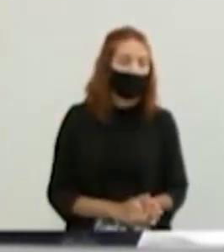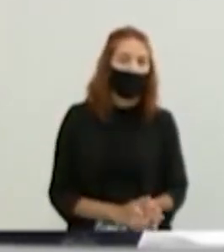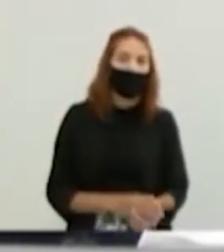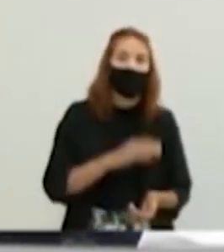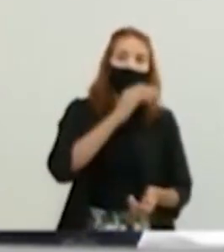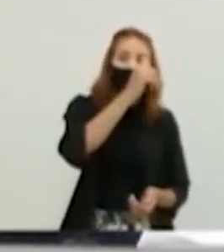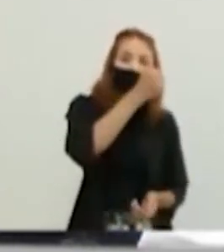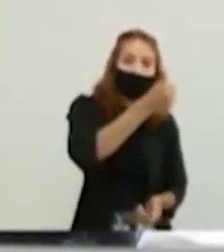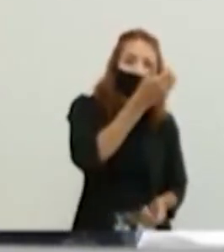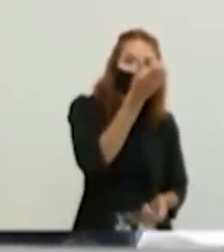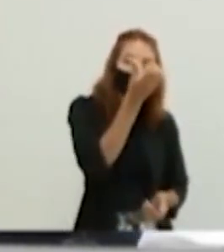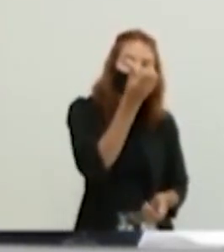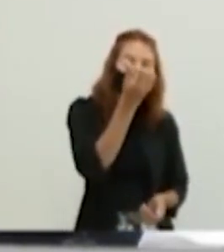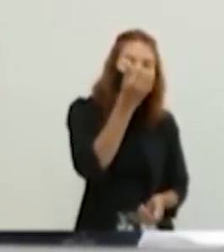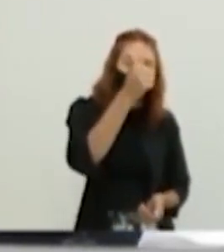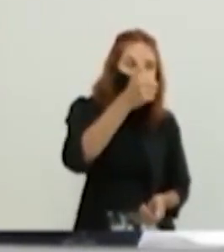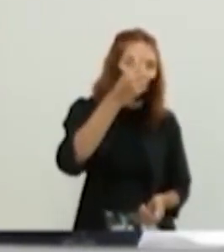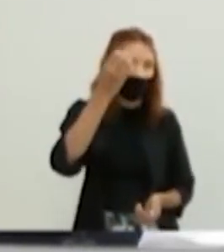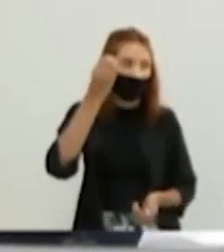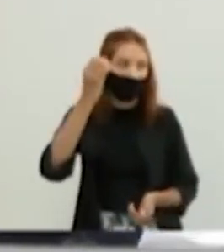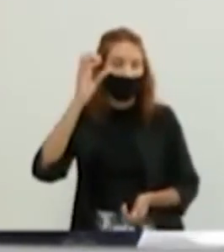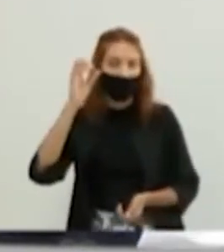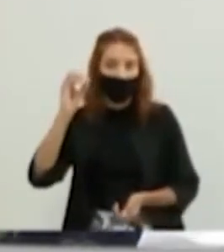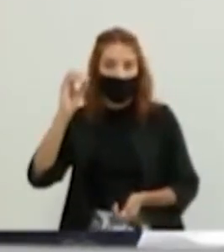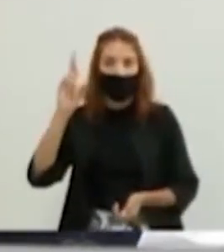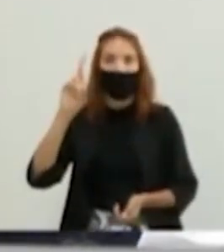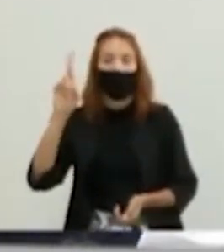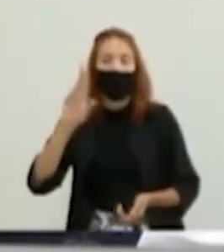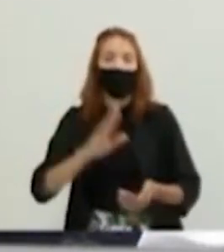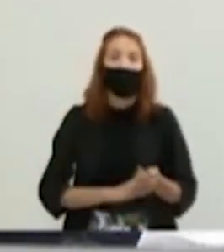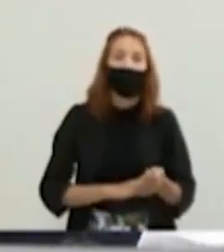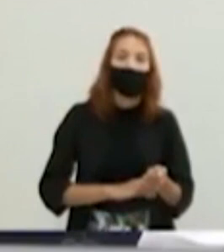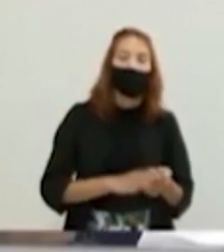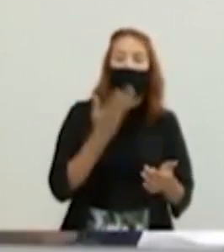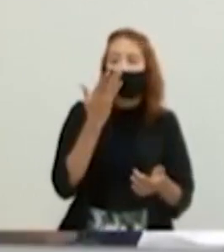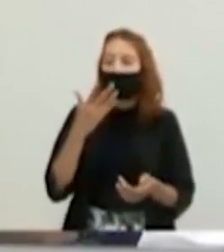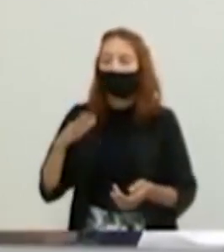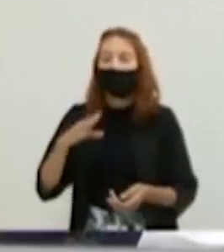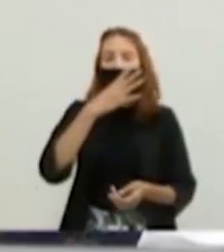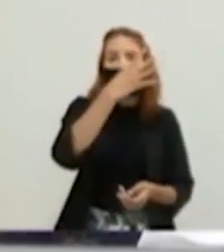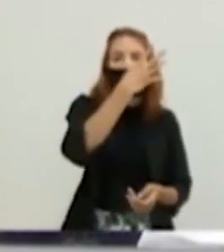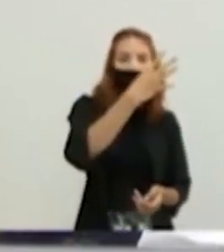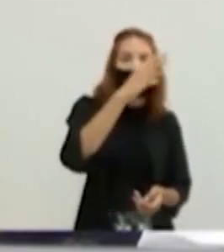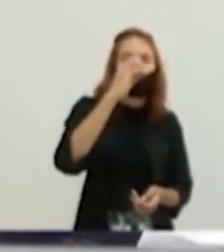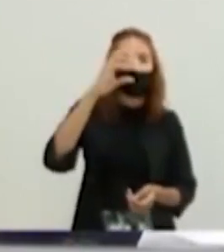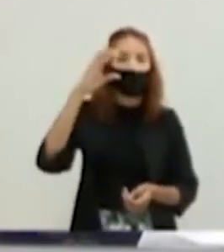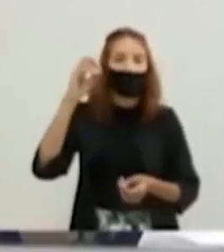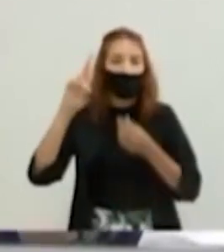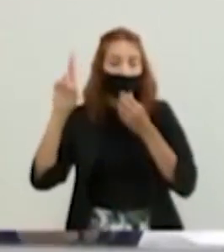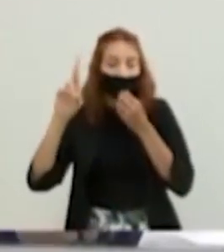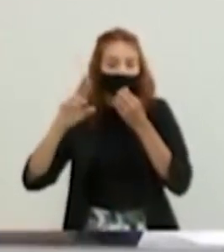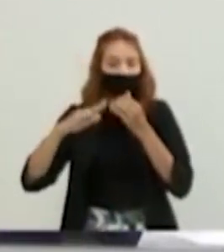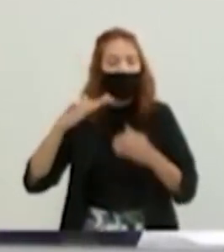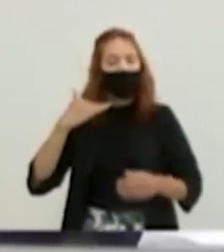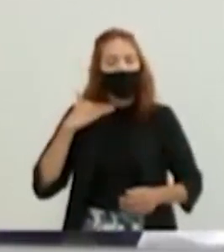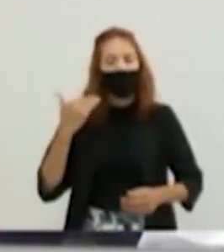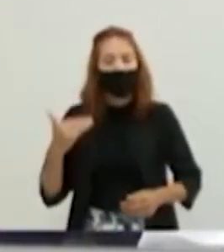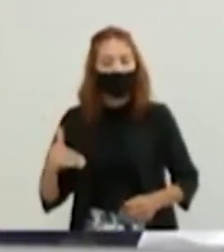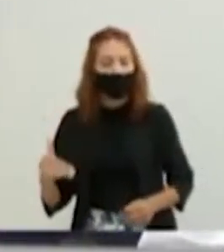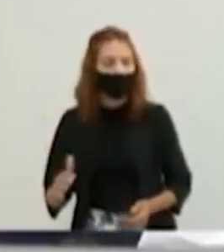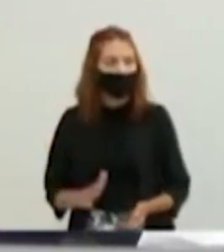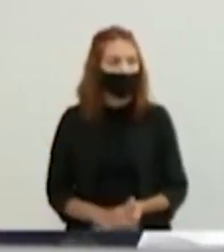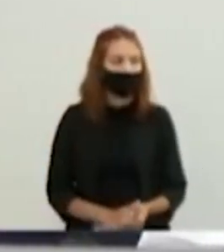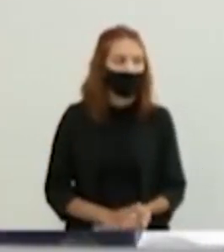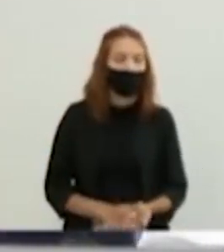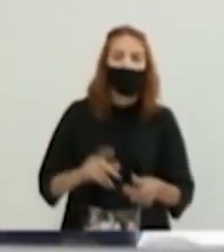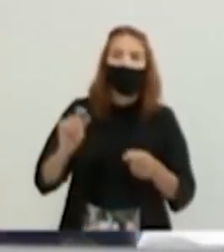Rafael Lima não tem alvará em Teixeira de Freitas, essa empresa de Rafael Lima não tem loja fixa em Teixeira de Freitas, não tem laboratório em Teixeira de Freitas. É